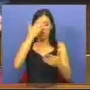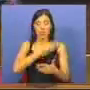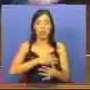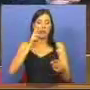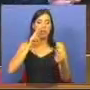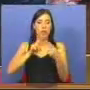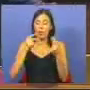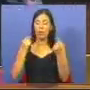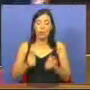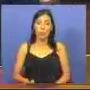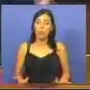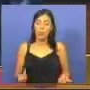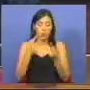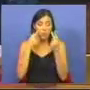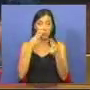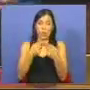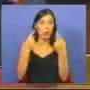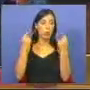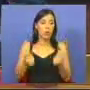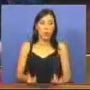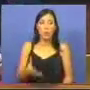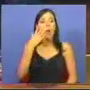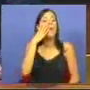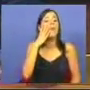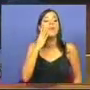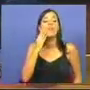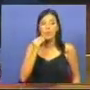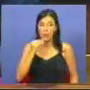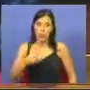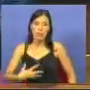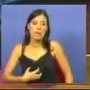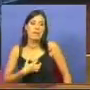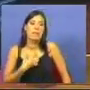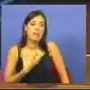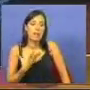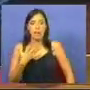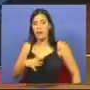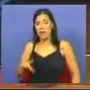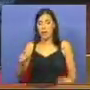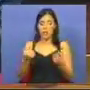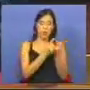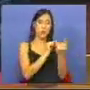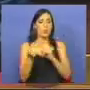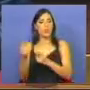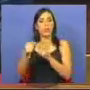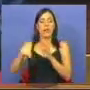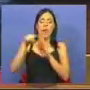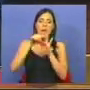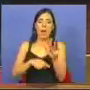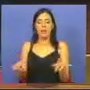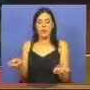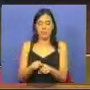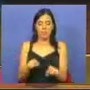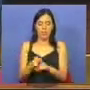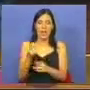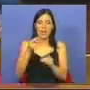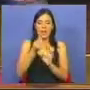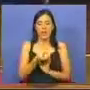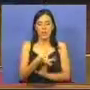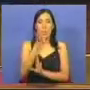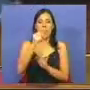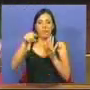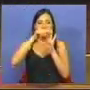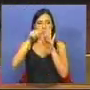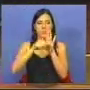encontramos tão poucos, tão enverunhados que andam, querem discutir a ética, querem arranjar uma espécie de 10 mandamentos